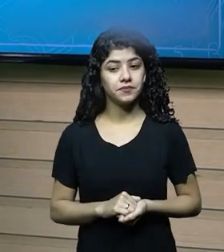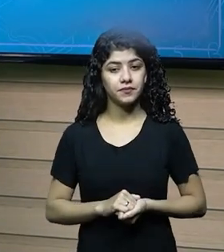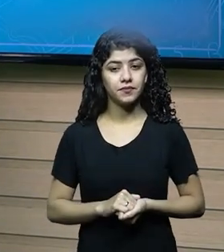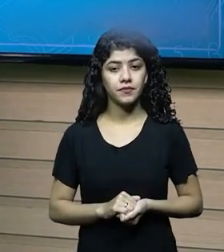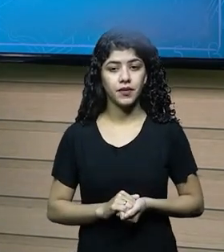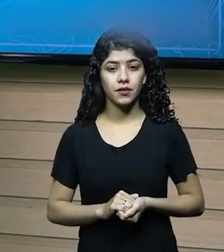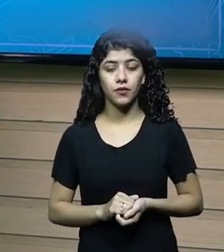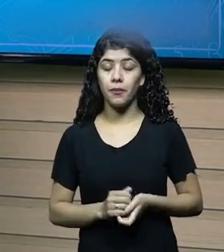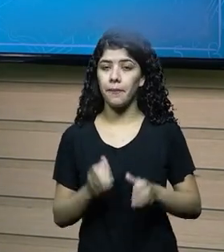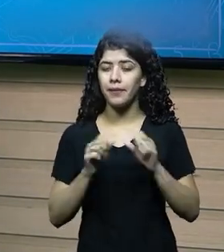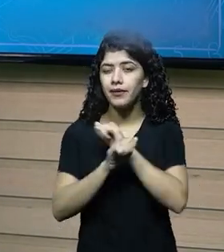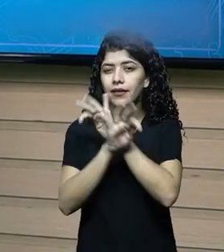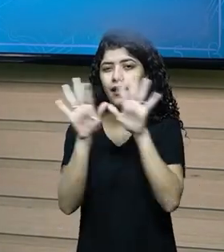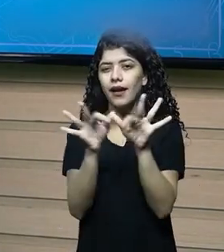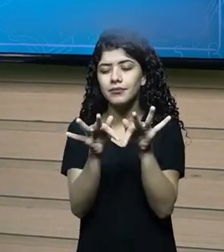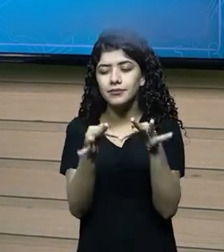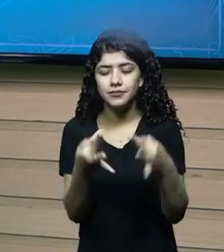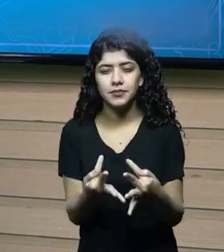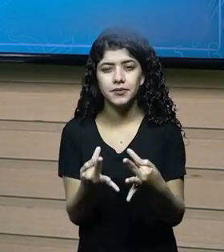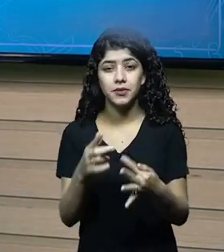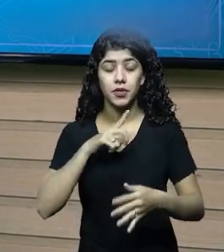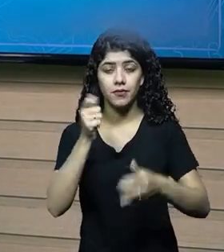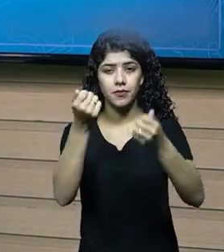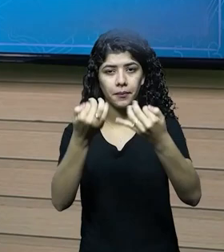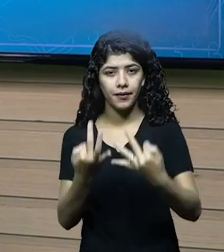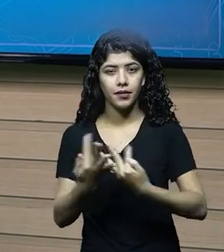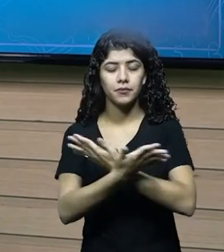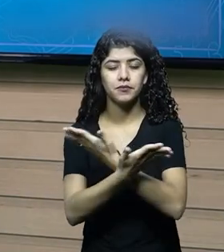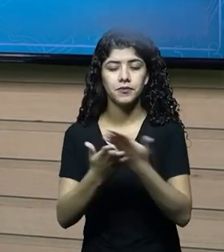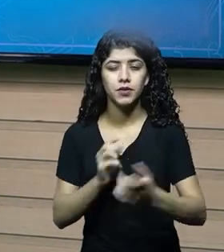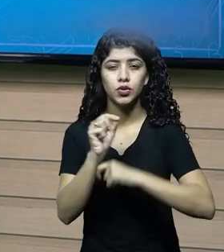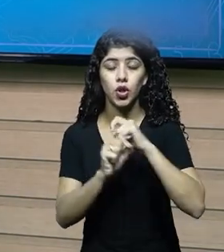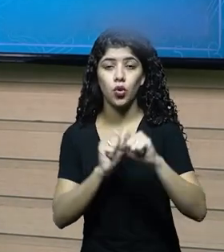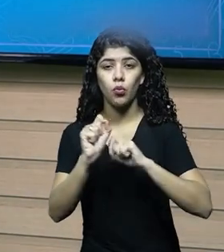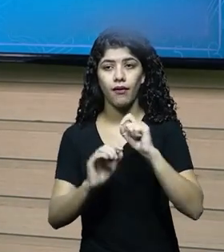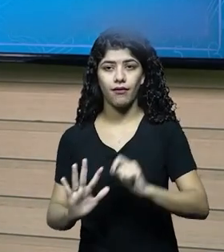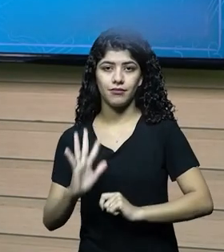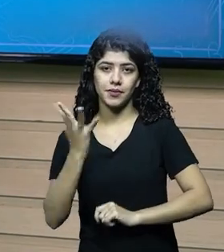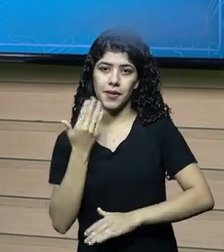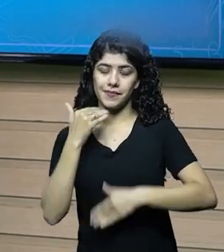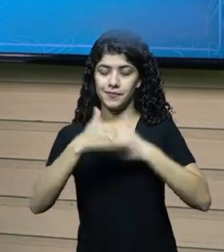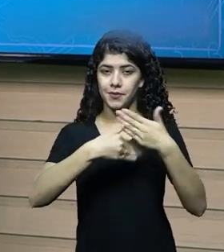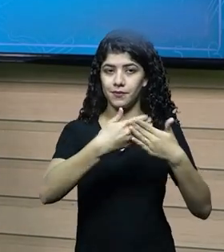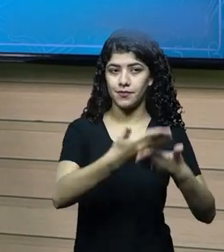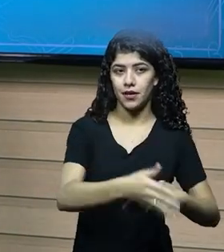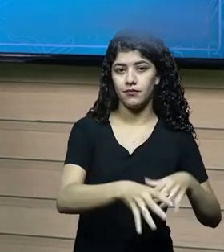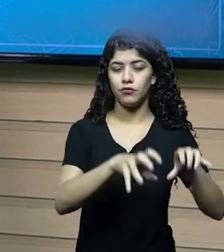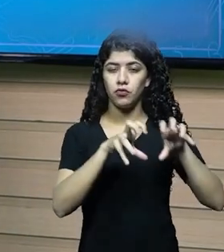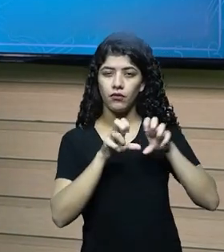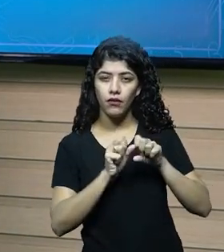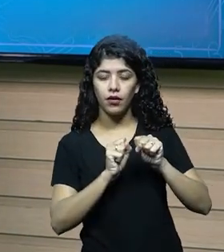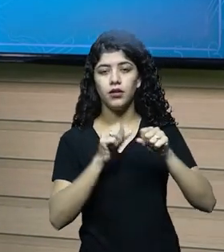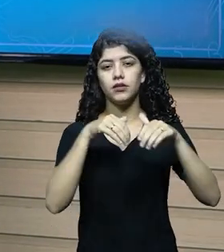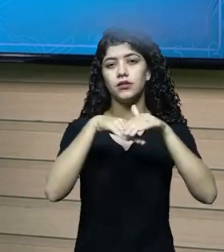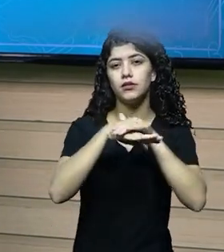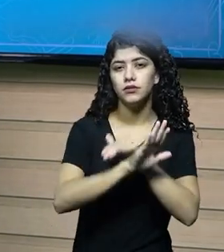sucinta, de uma forma bem simples, eu vou tentar explicar para vocês como é que funciona um processo de aquisição de estoques,